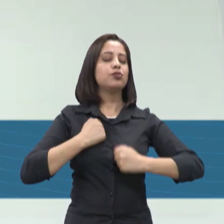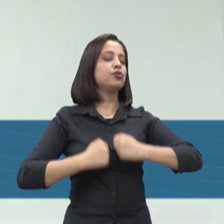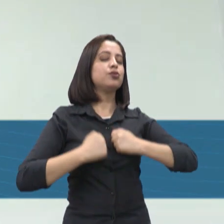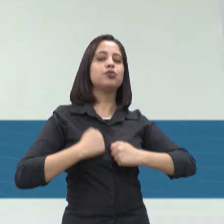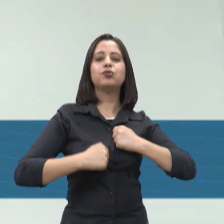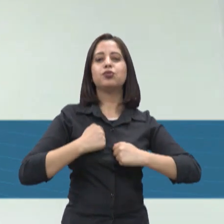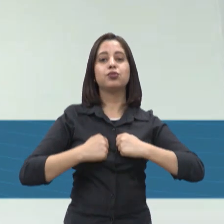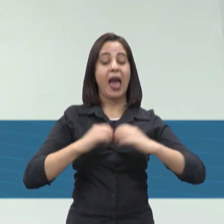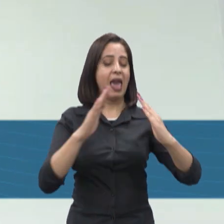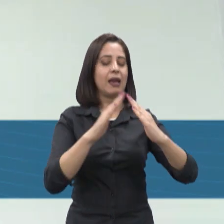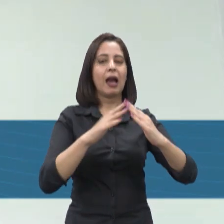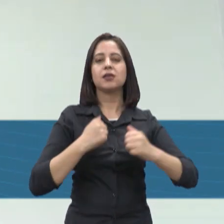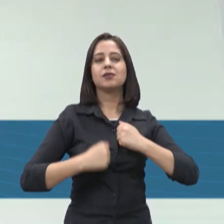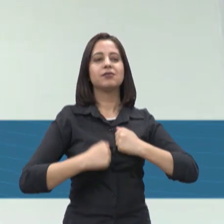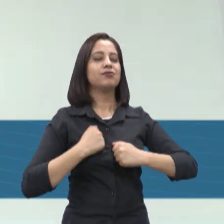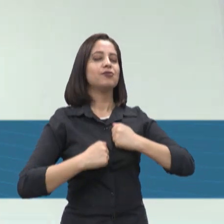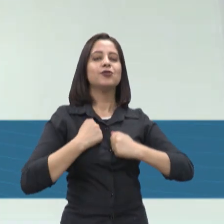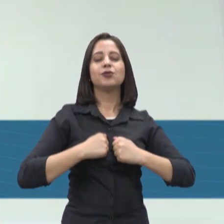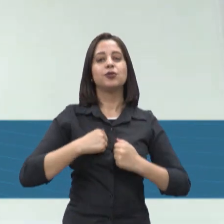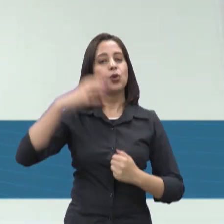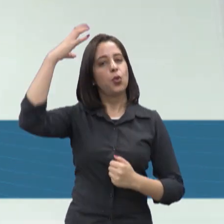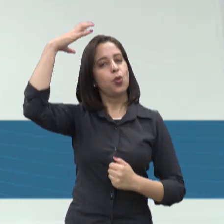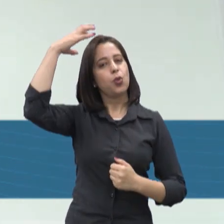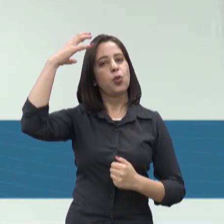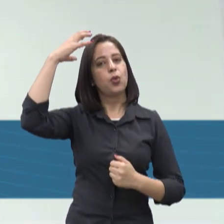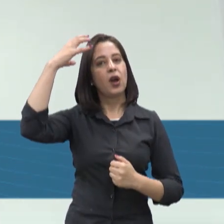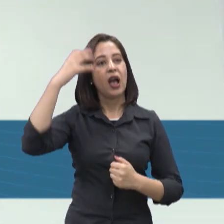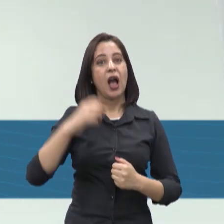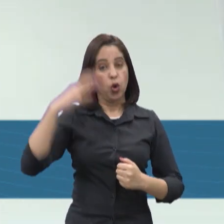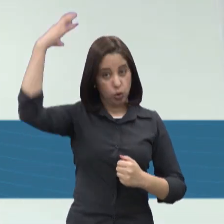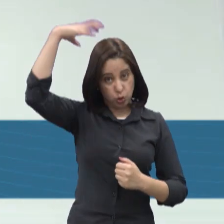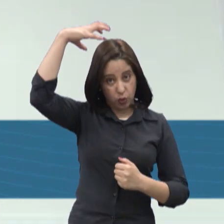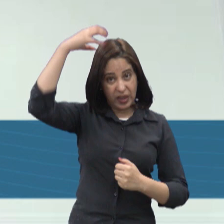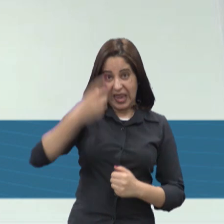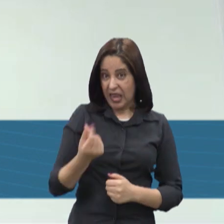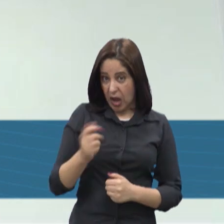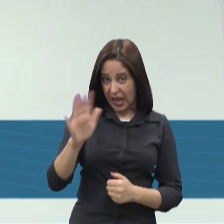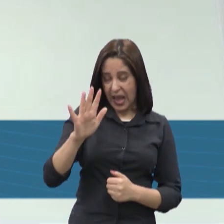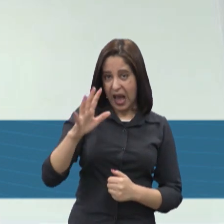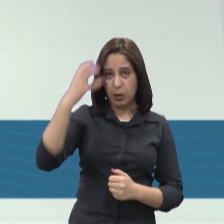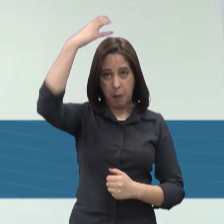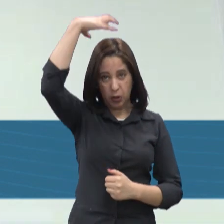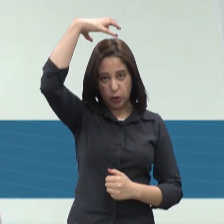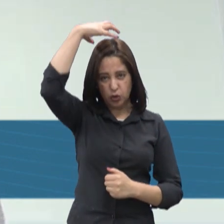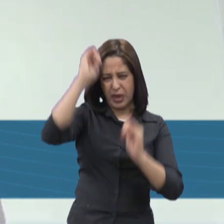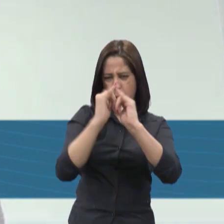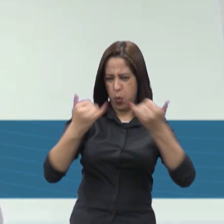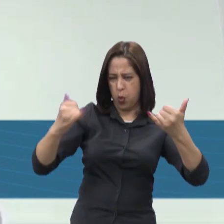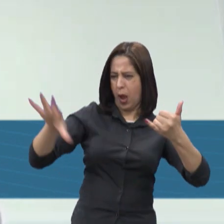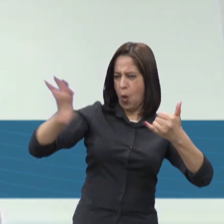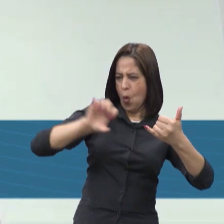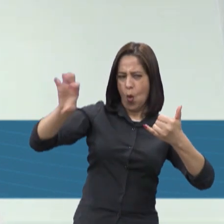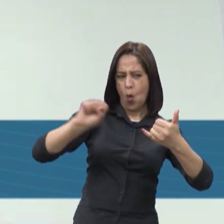dentro de casa é um local que realmente a gente é muito caro, né? Ele consome muita energia. Então, vamos